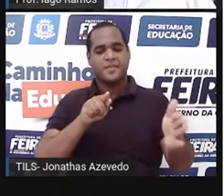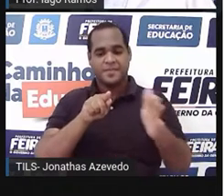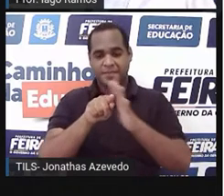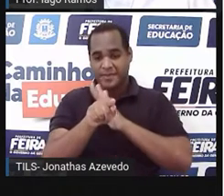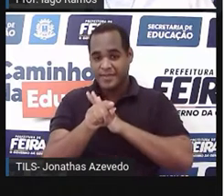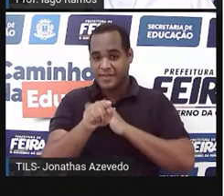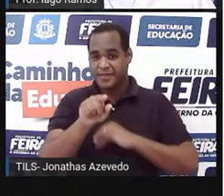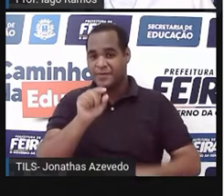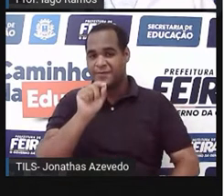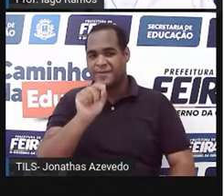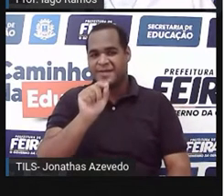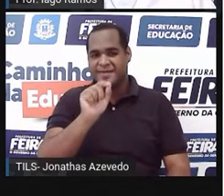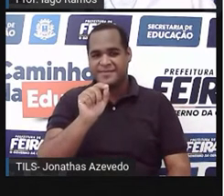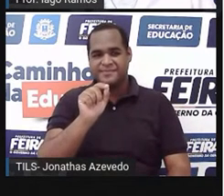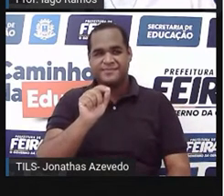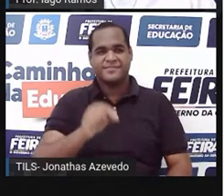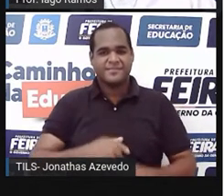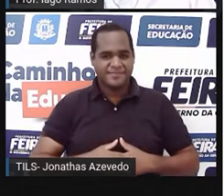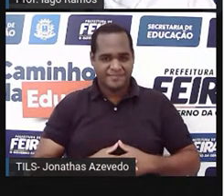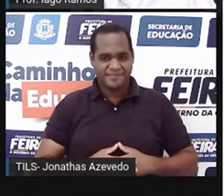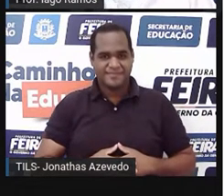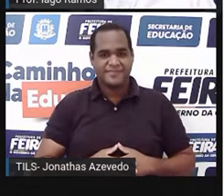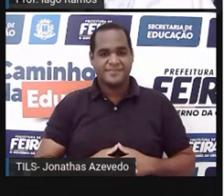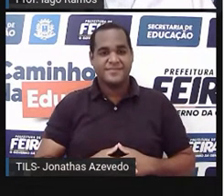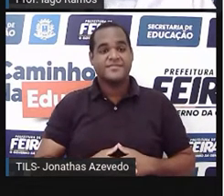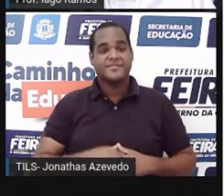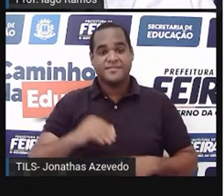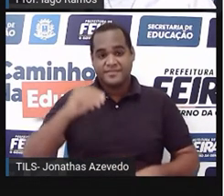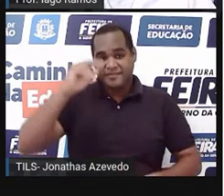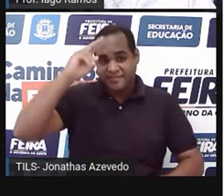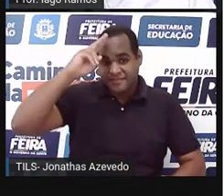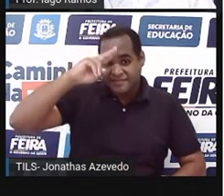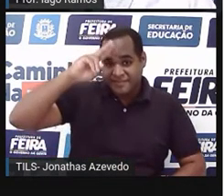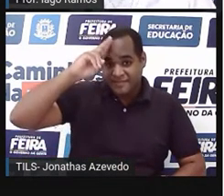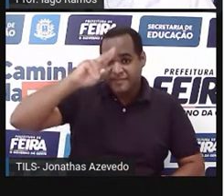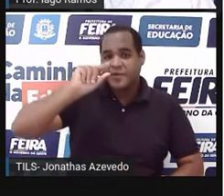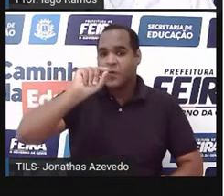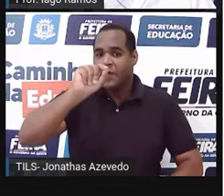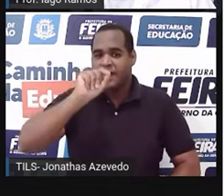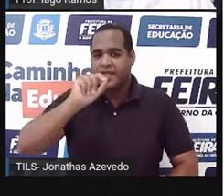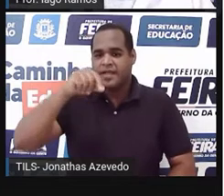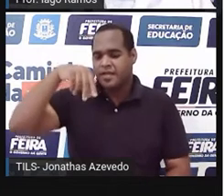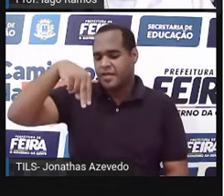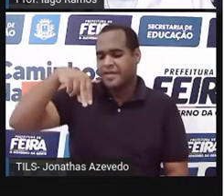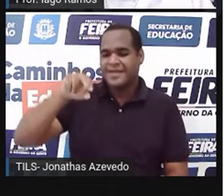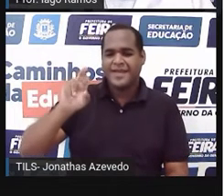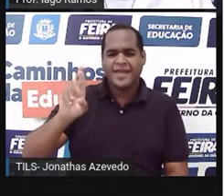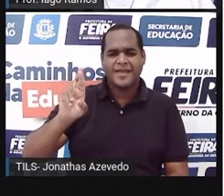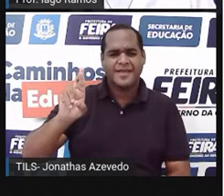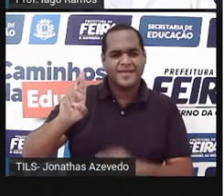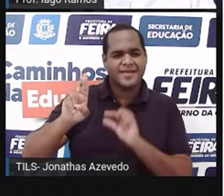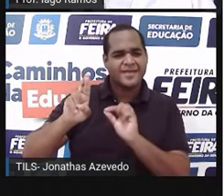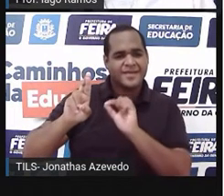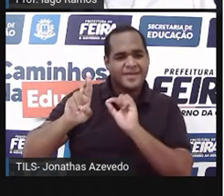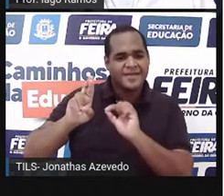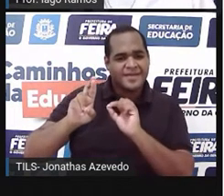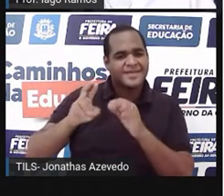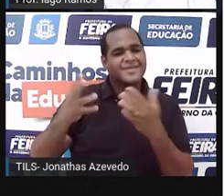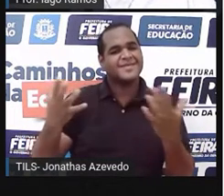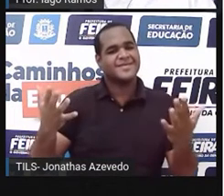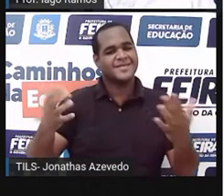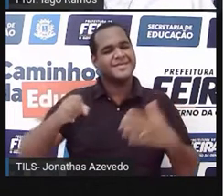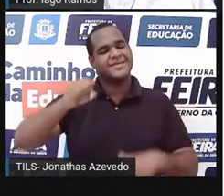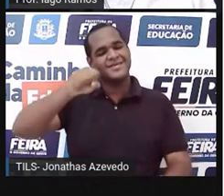é a seguinte, você lembra o que são números racionais? Pois é,